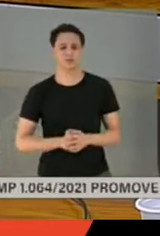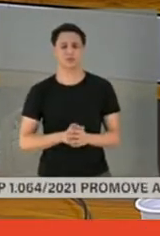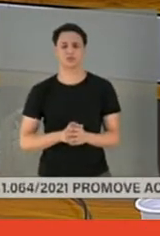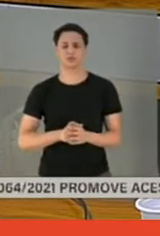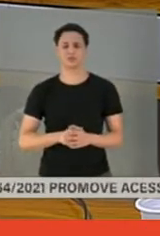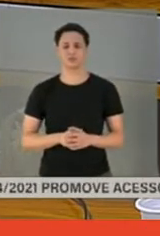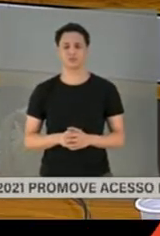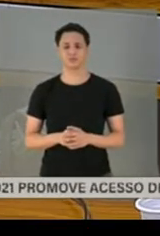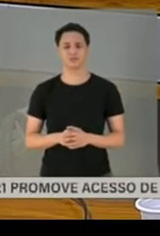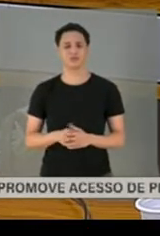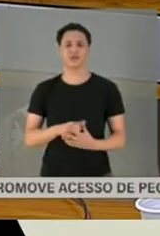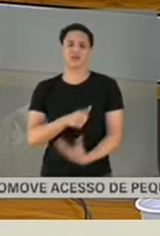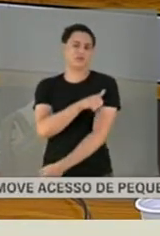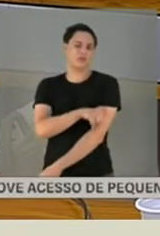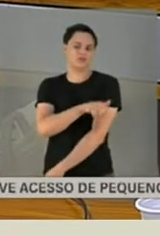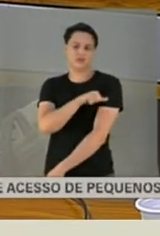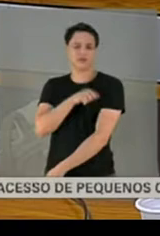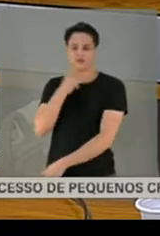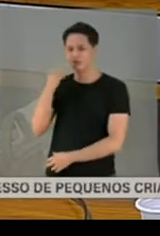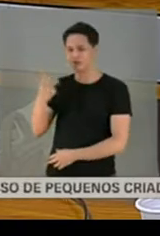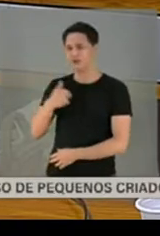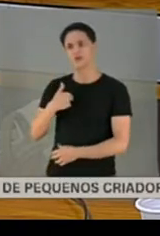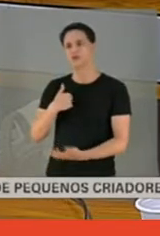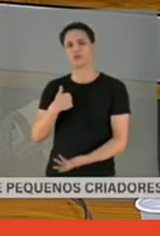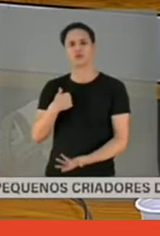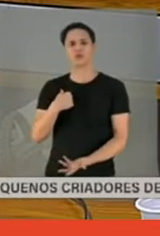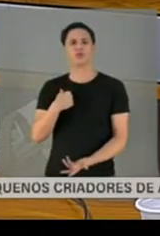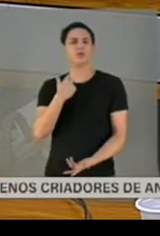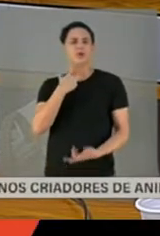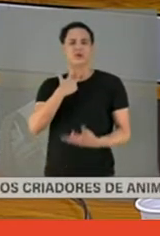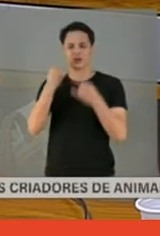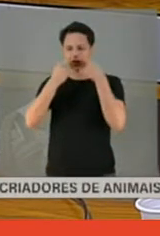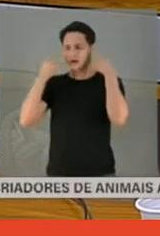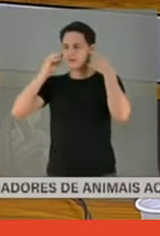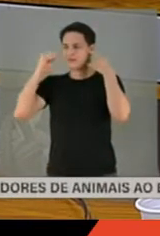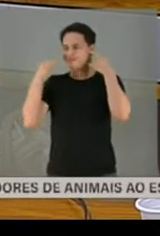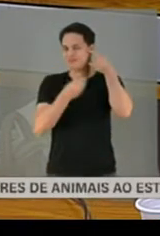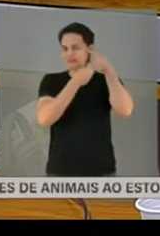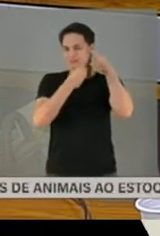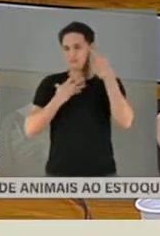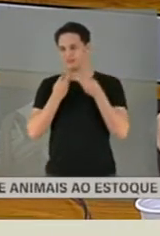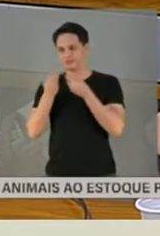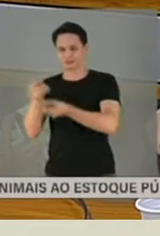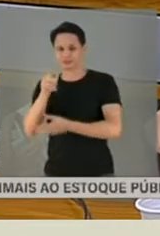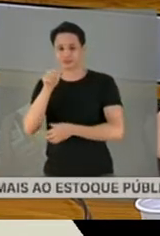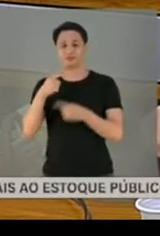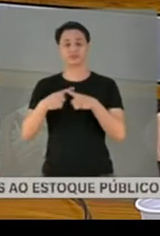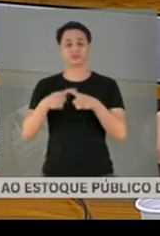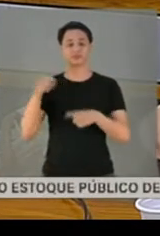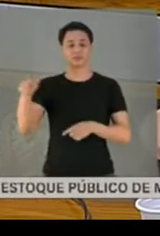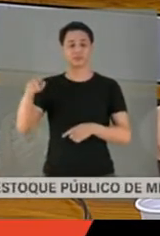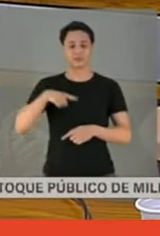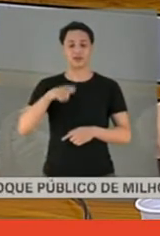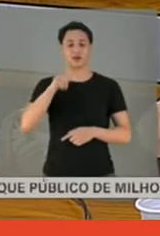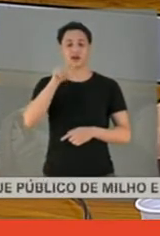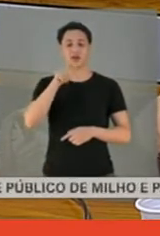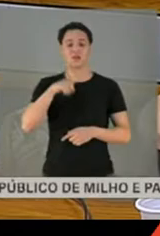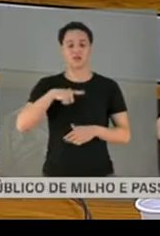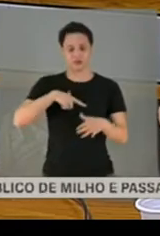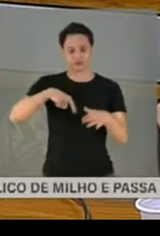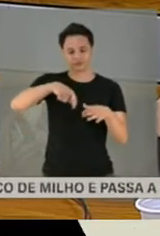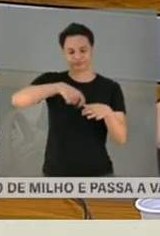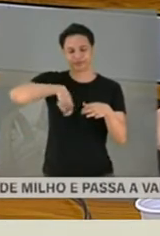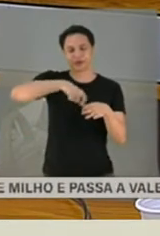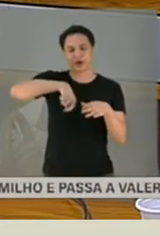E a enfermeira dizia que eu não podia nem tirar a máscara para dar água para ela, porque ela estava tomando a água espessa. Era espessada com